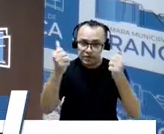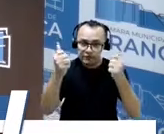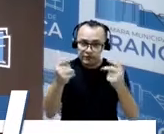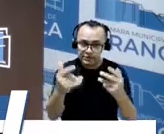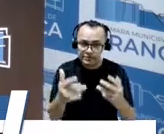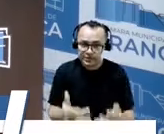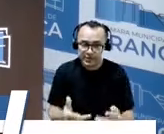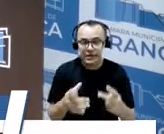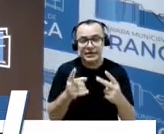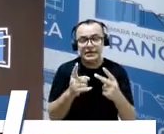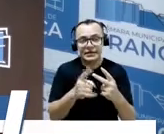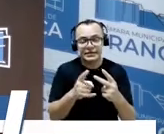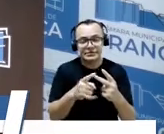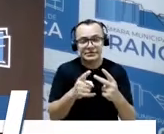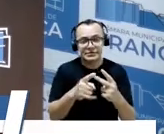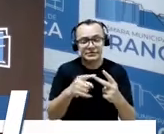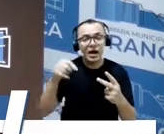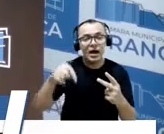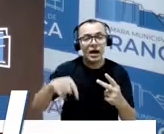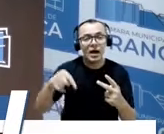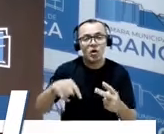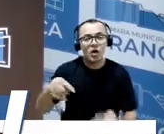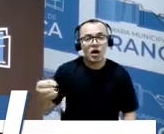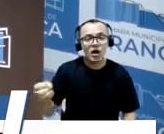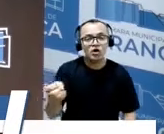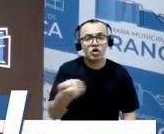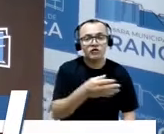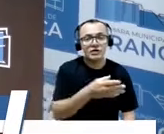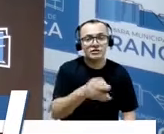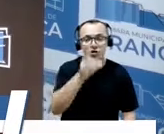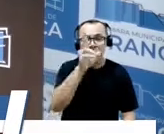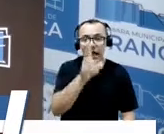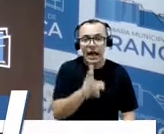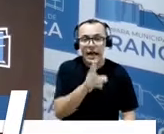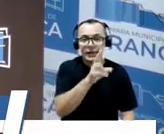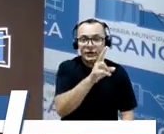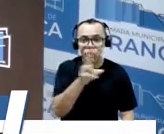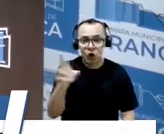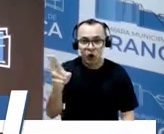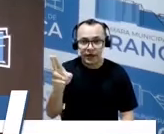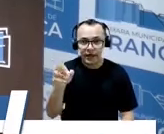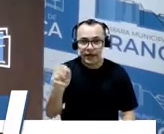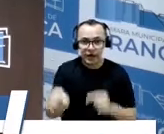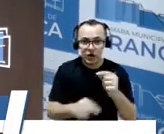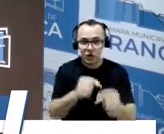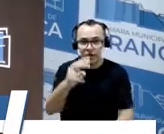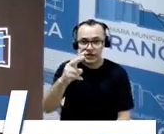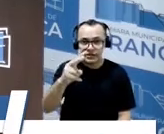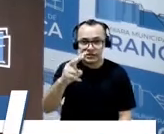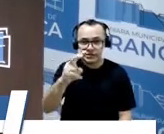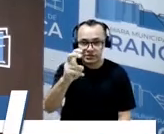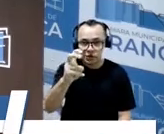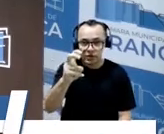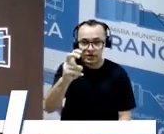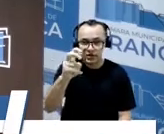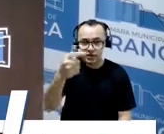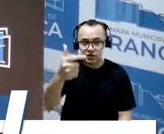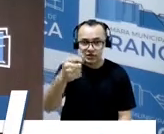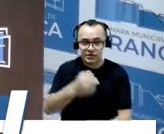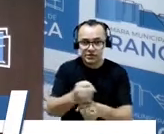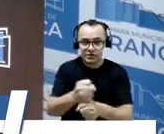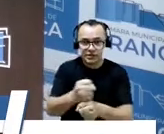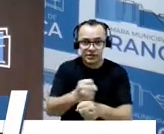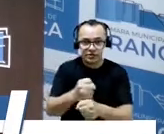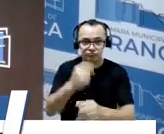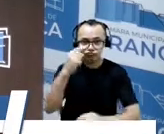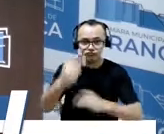agora, a renovação carismática católica, ela está comemorando 52 anos de existência mundial. Há